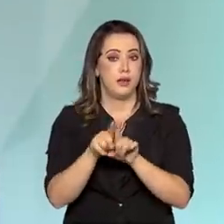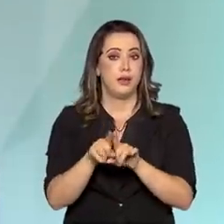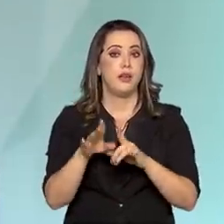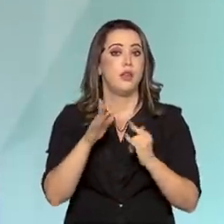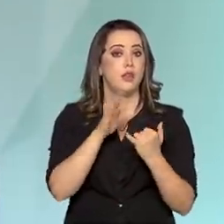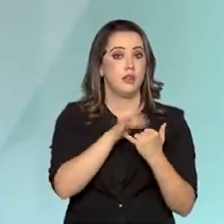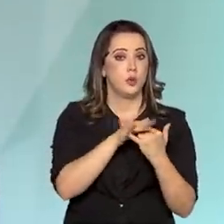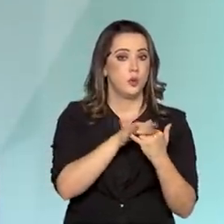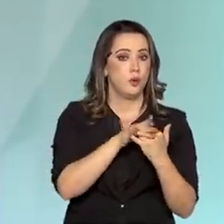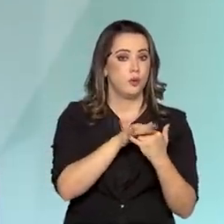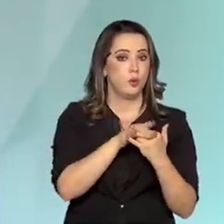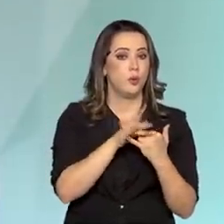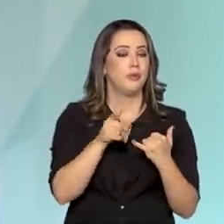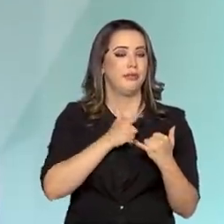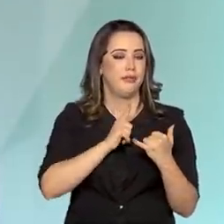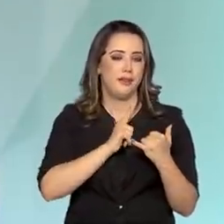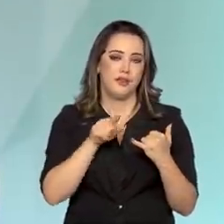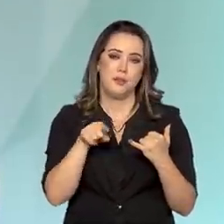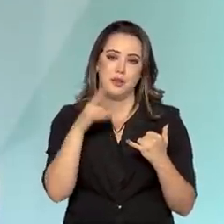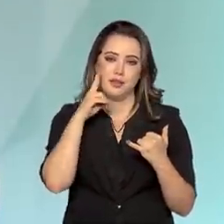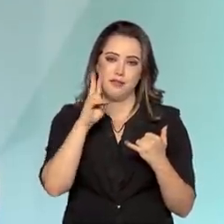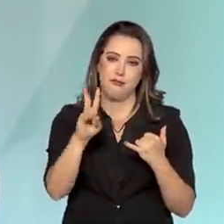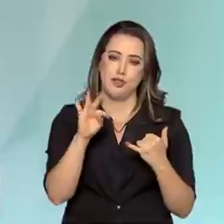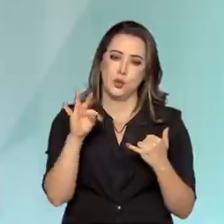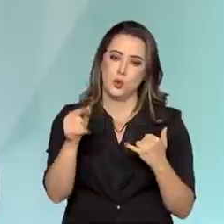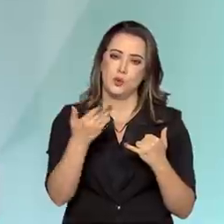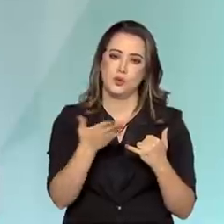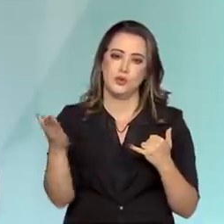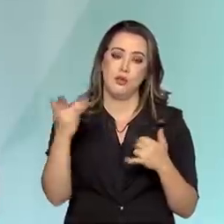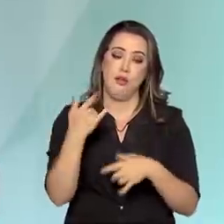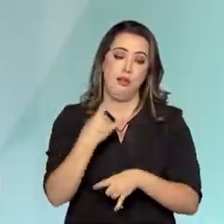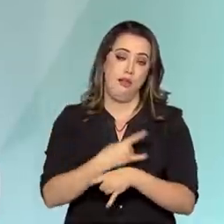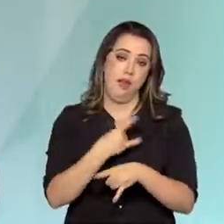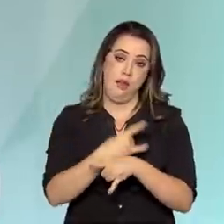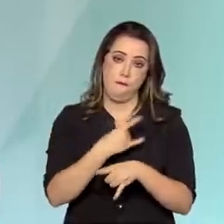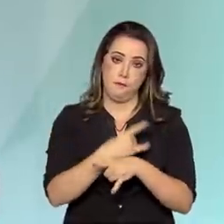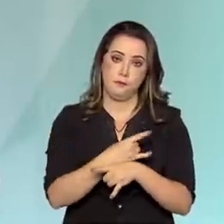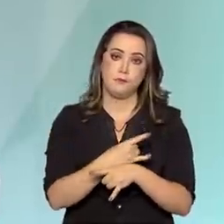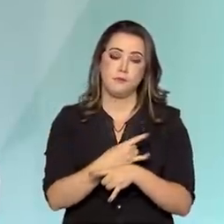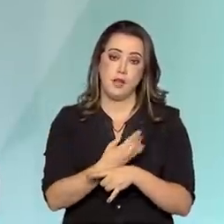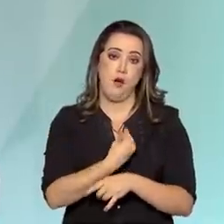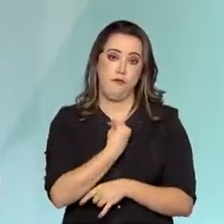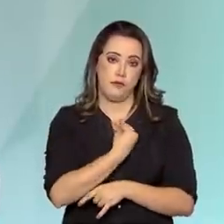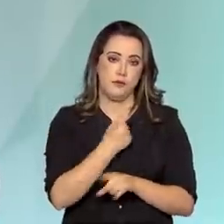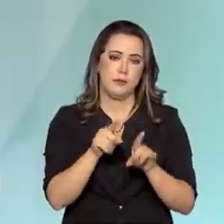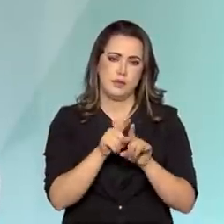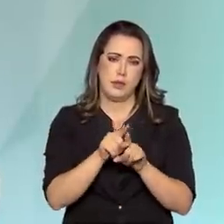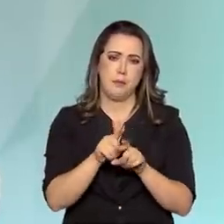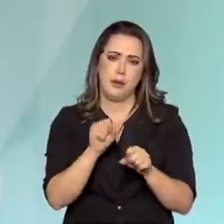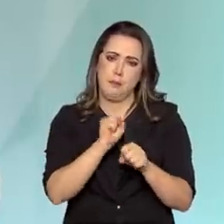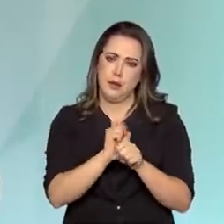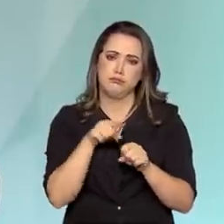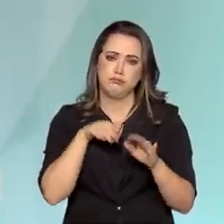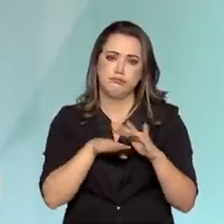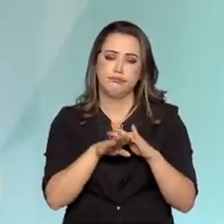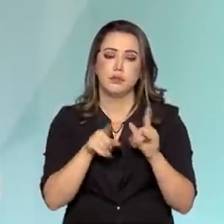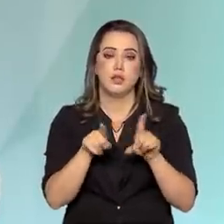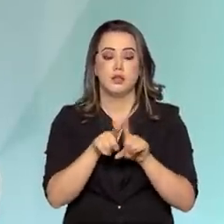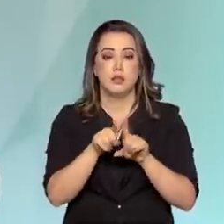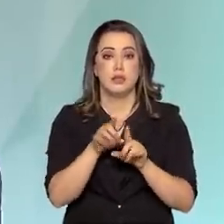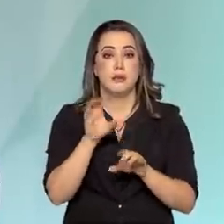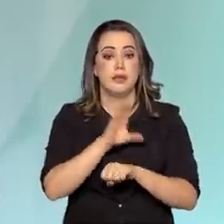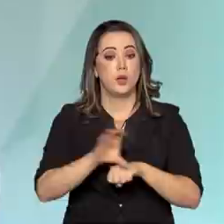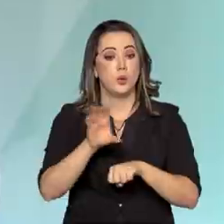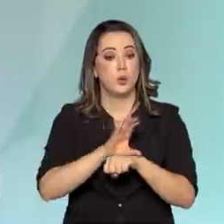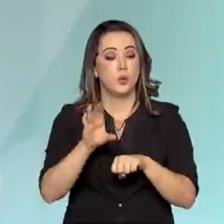YouTube, no YouTube, onde nós fazemos justamente essas lives aí, são ao vivo, mas também ficam gravadas. Além do que também nós temos cursos disponíveis